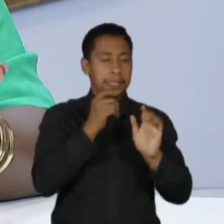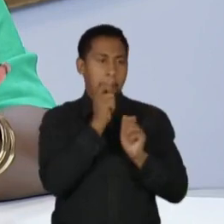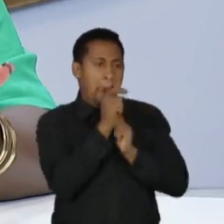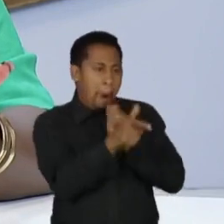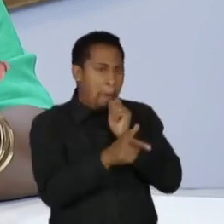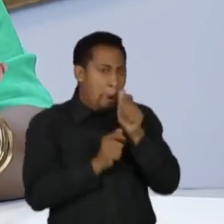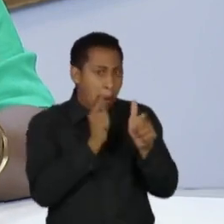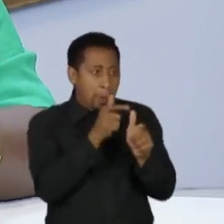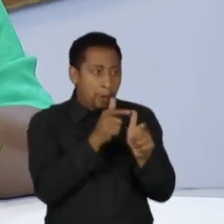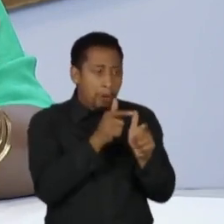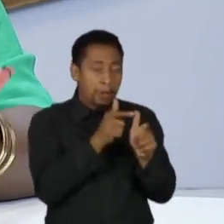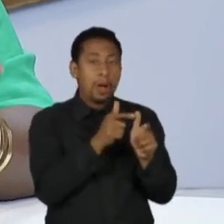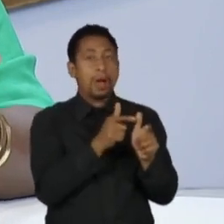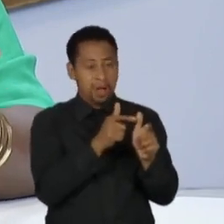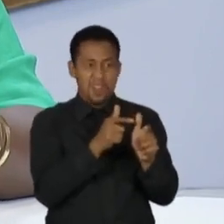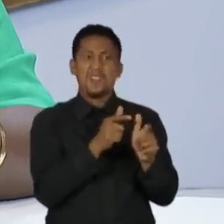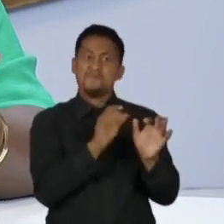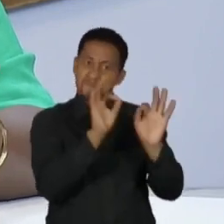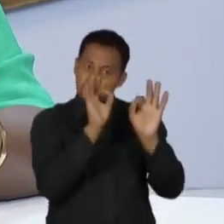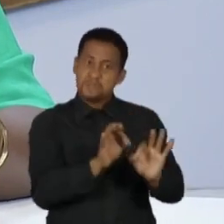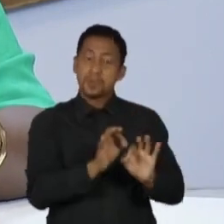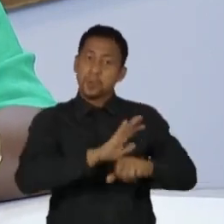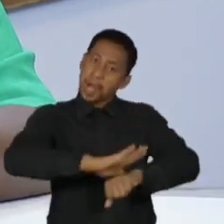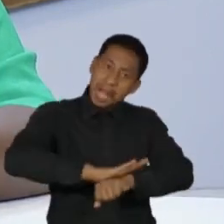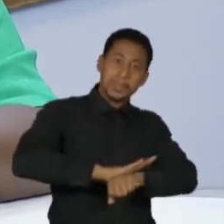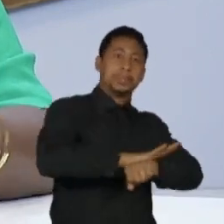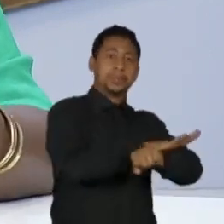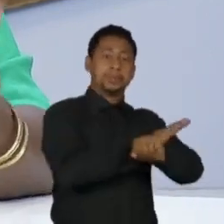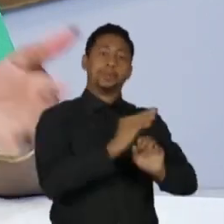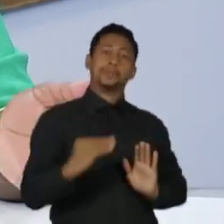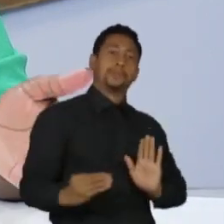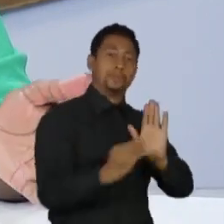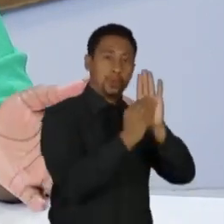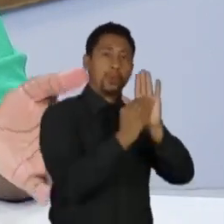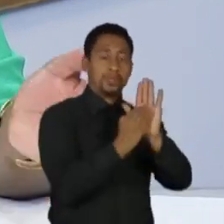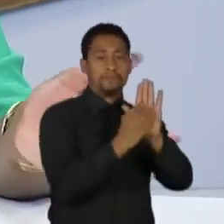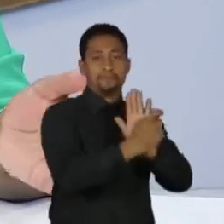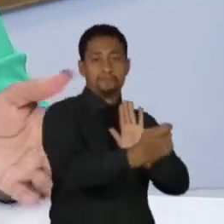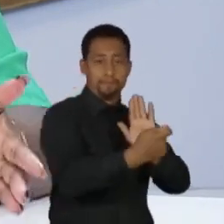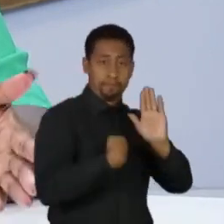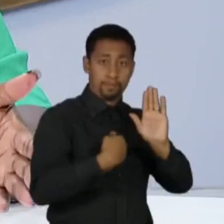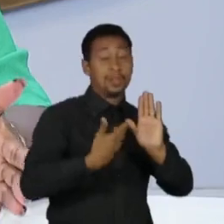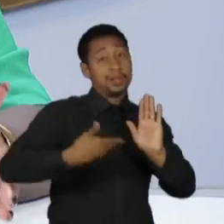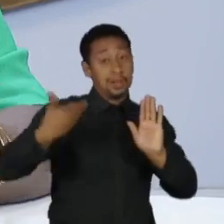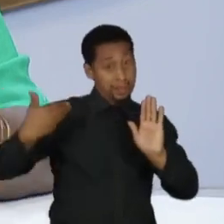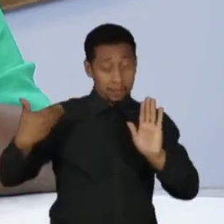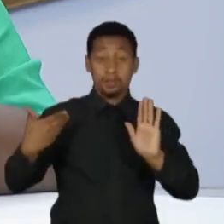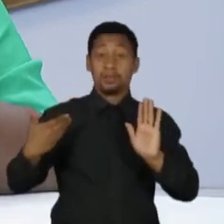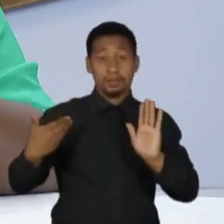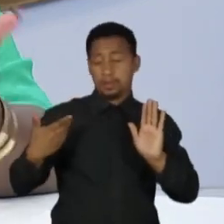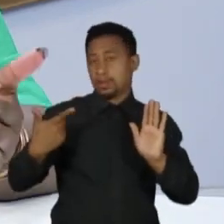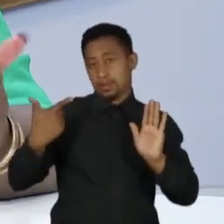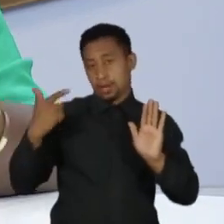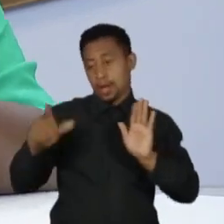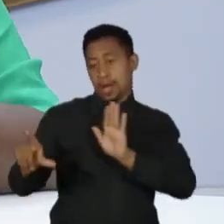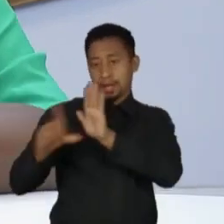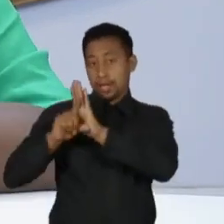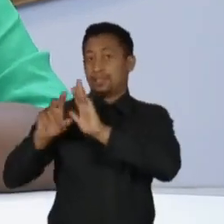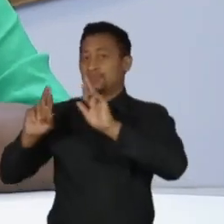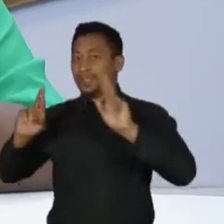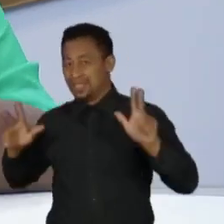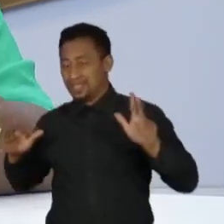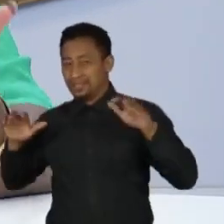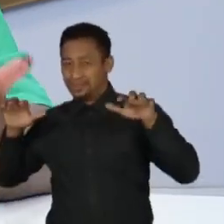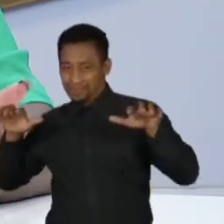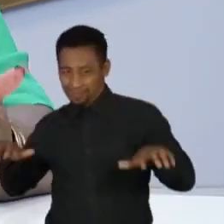configurava como uma forma de racismo e é imprescritível, antes mesmo da lei que só agora o presidente Lula equiparou a injura racial